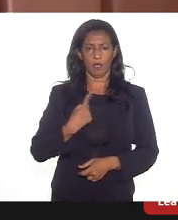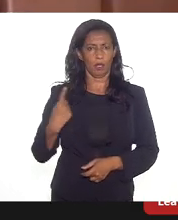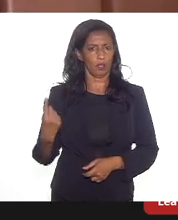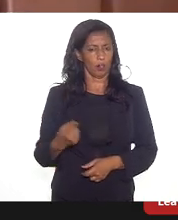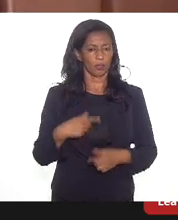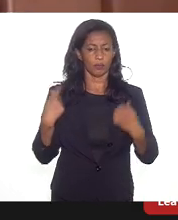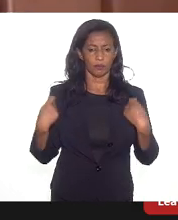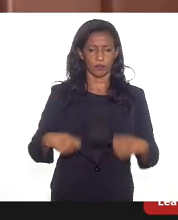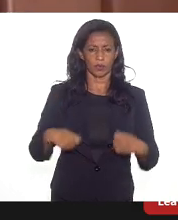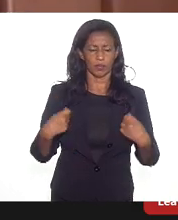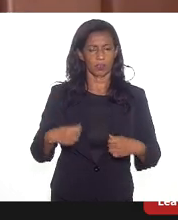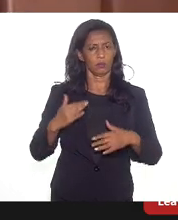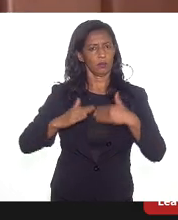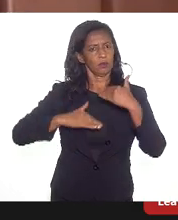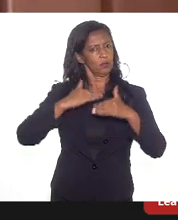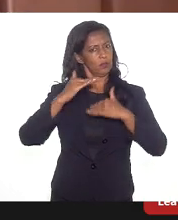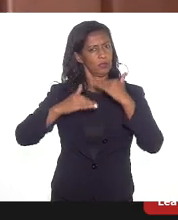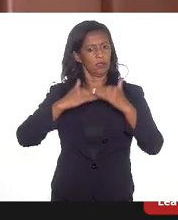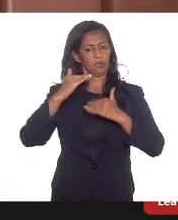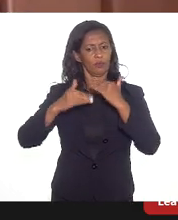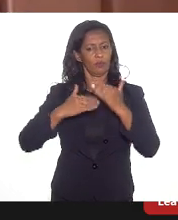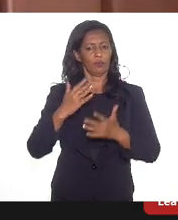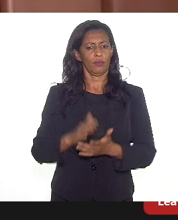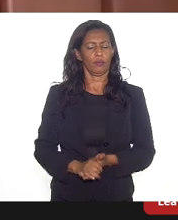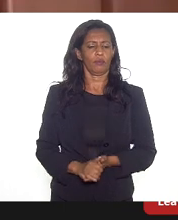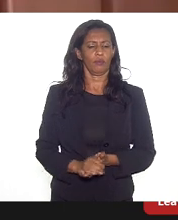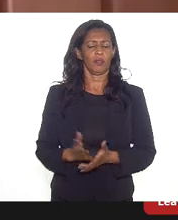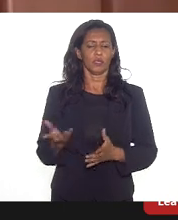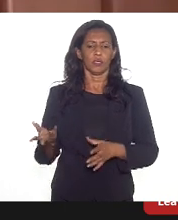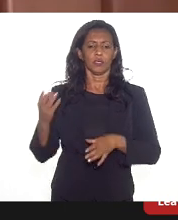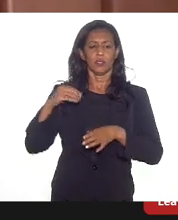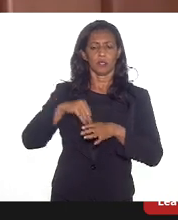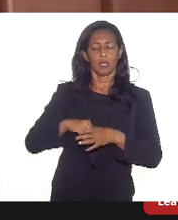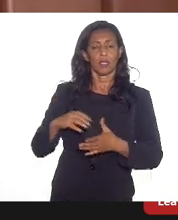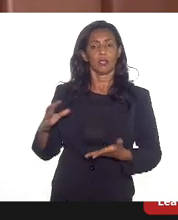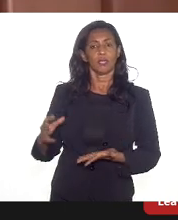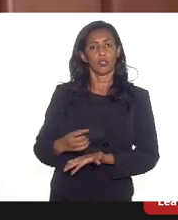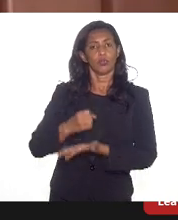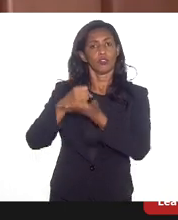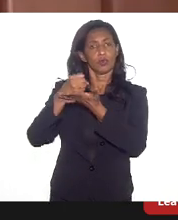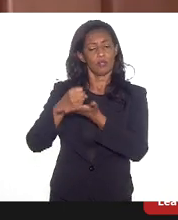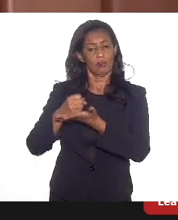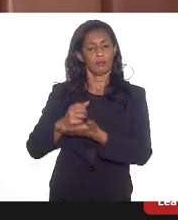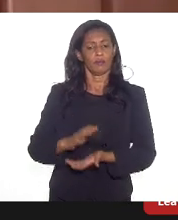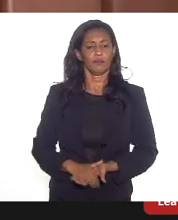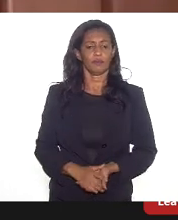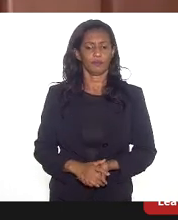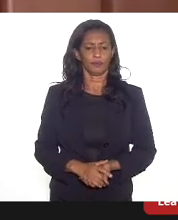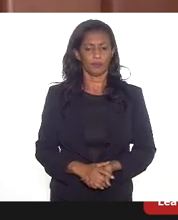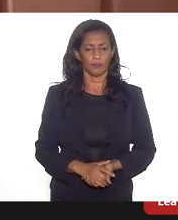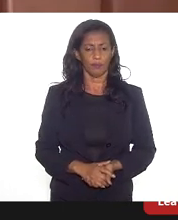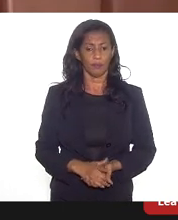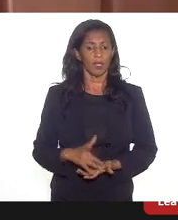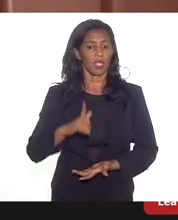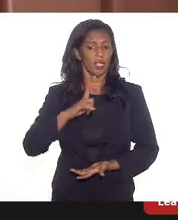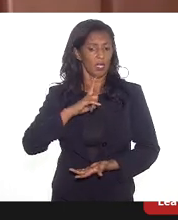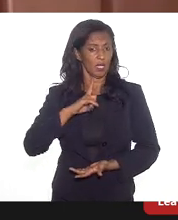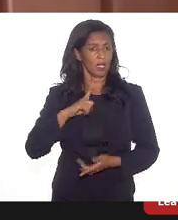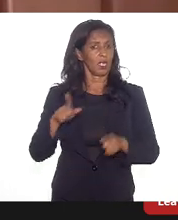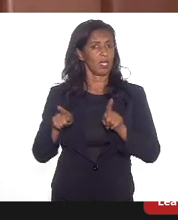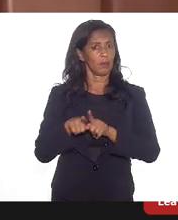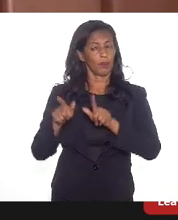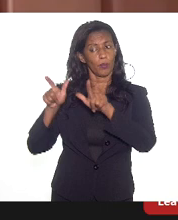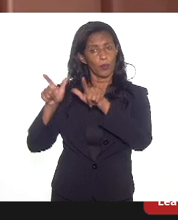preciso que haja desenvolvimento que seja integrado, que seja sustentável, e que tenha também o